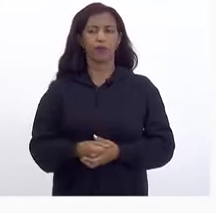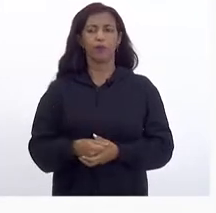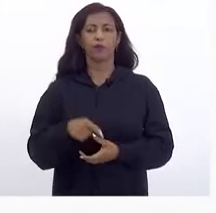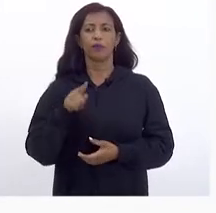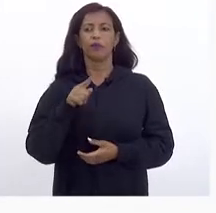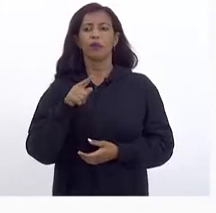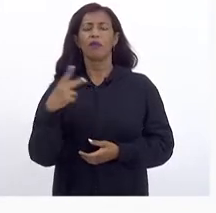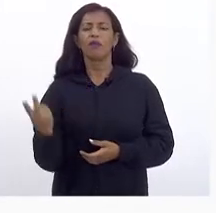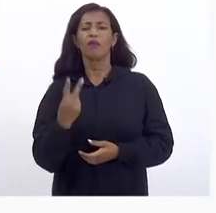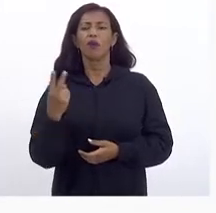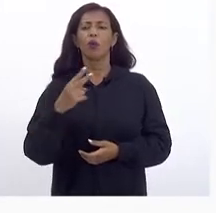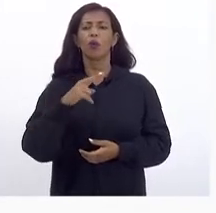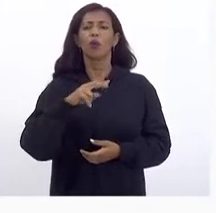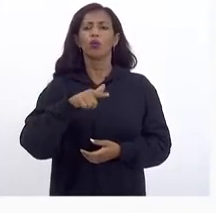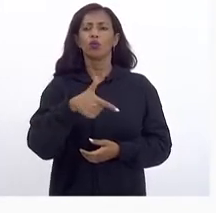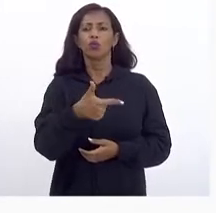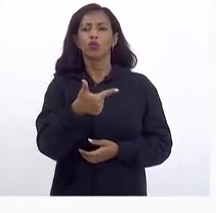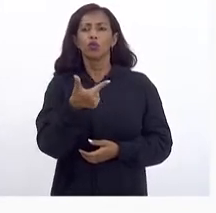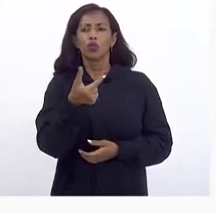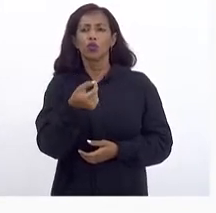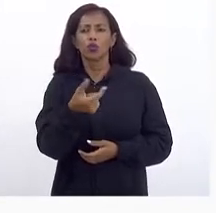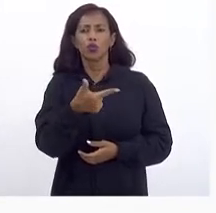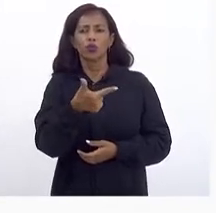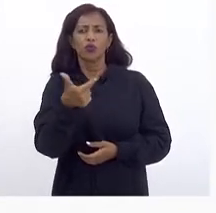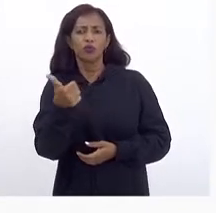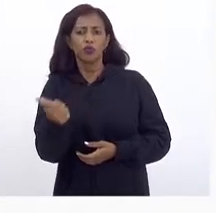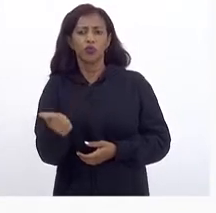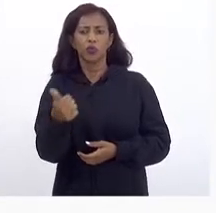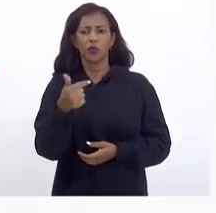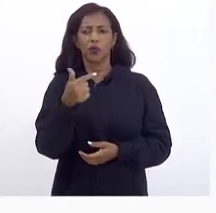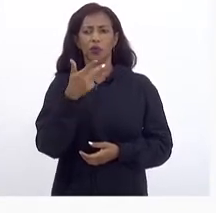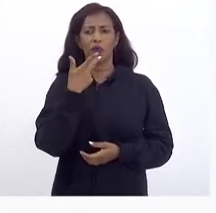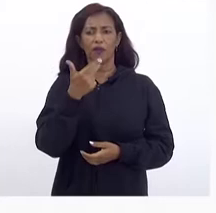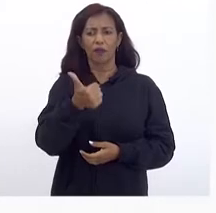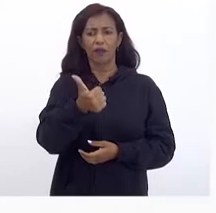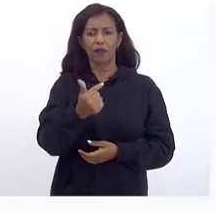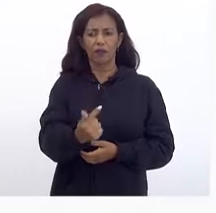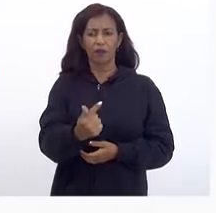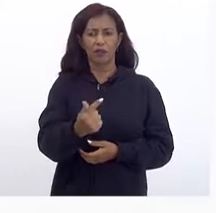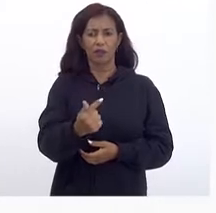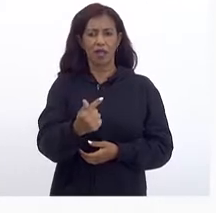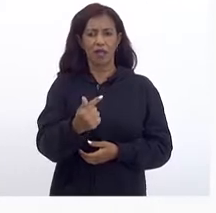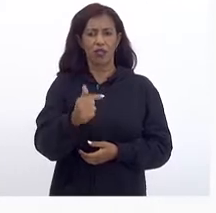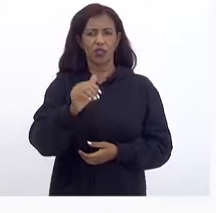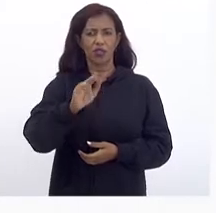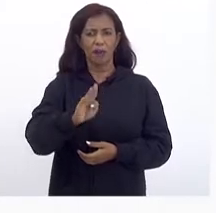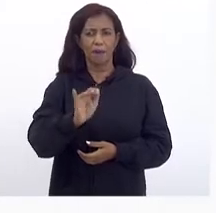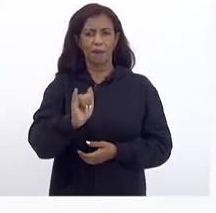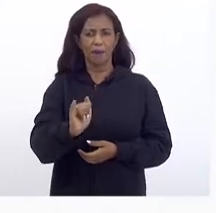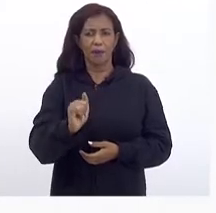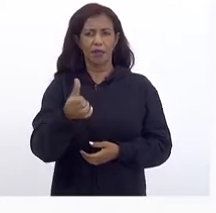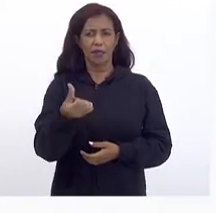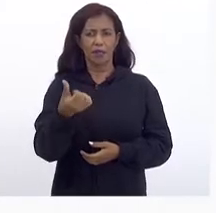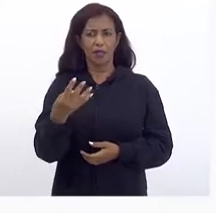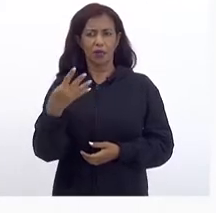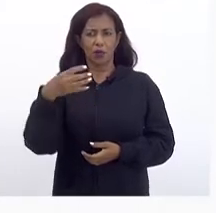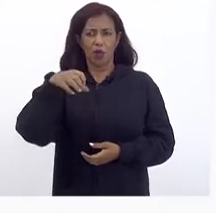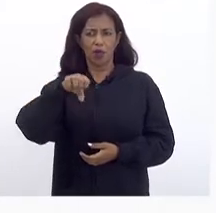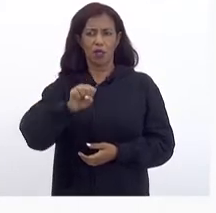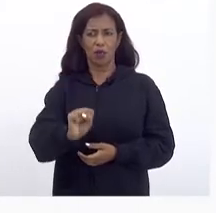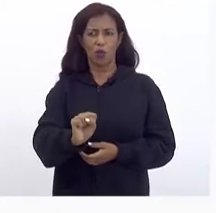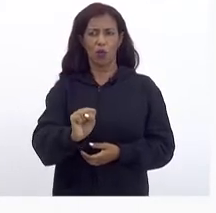2021 Que consta aí 17.648 É o valor Também atualizado Da